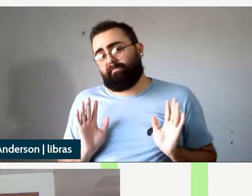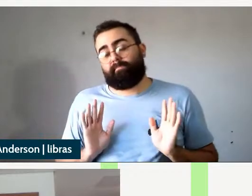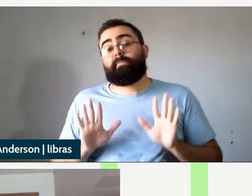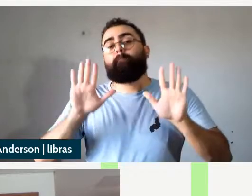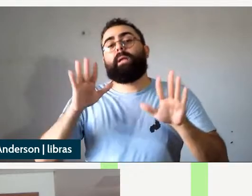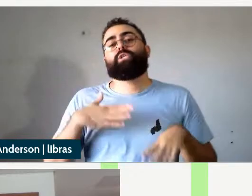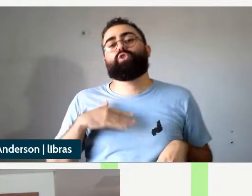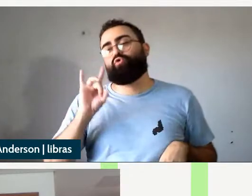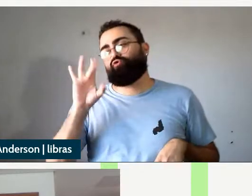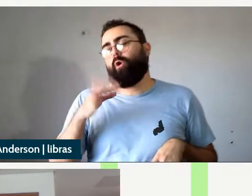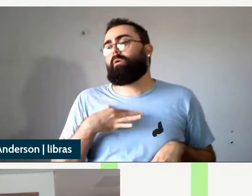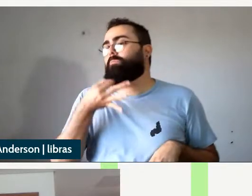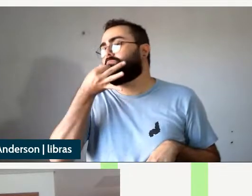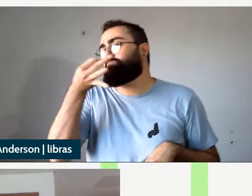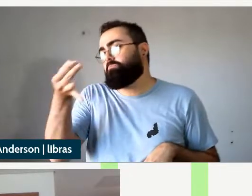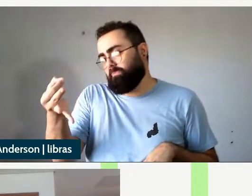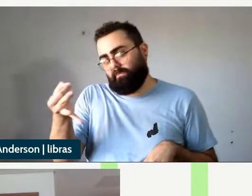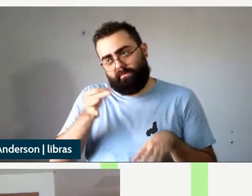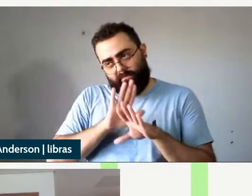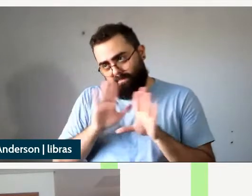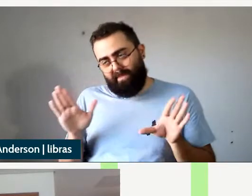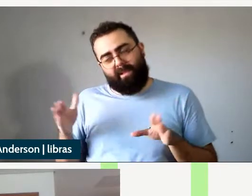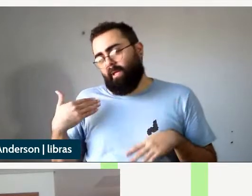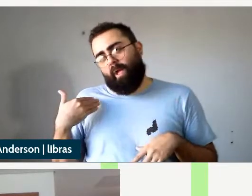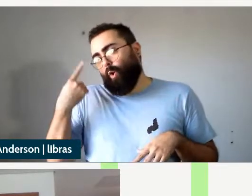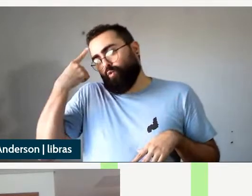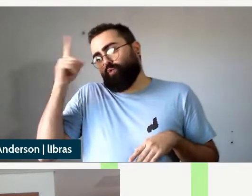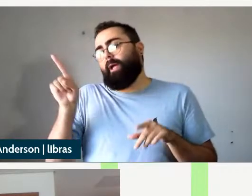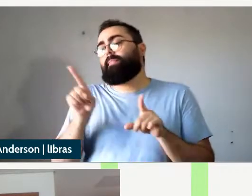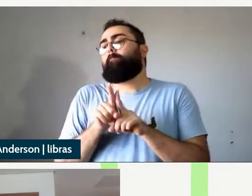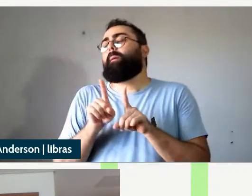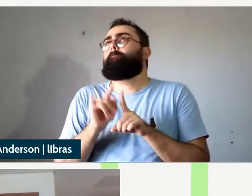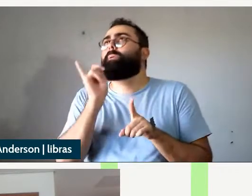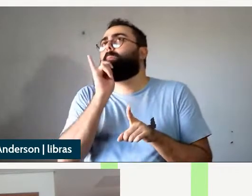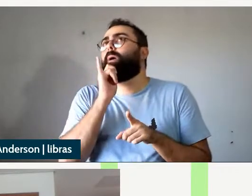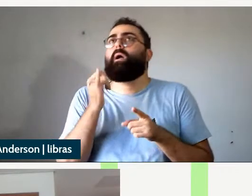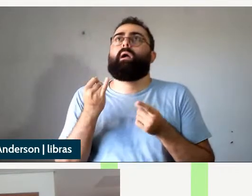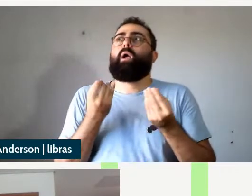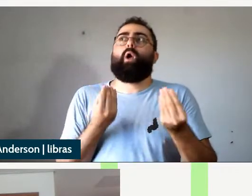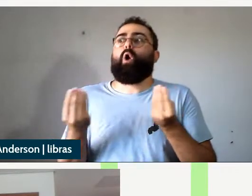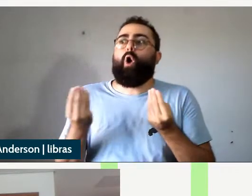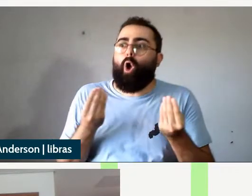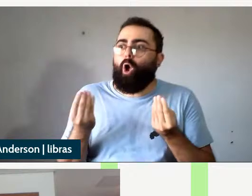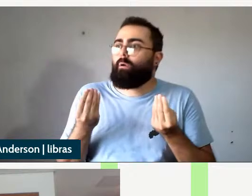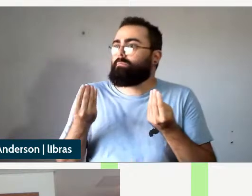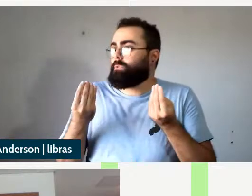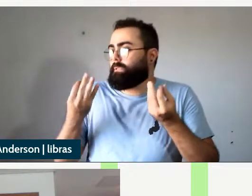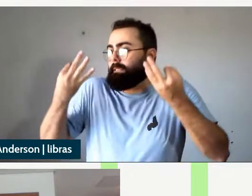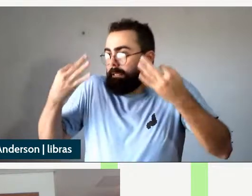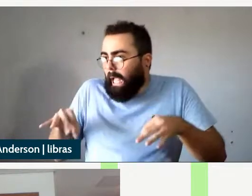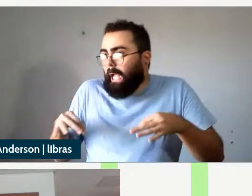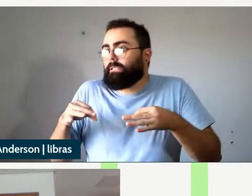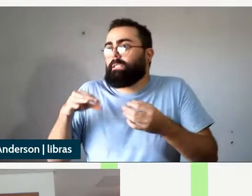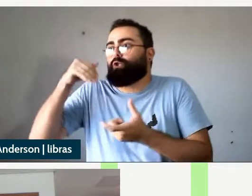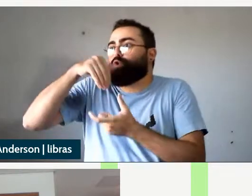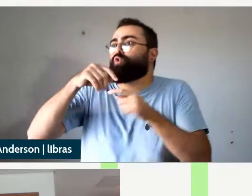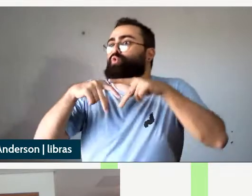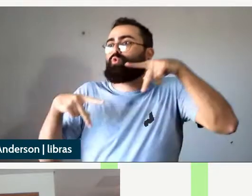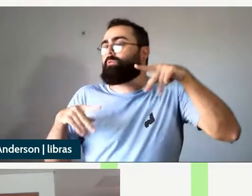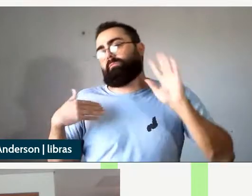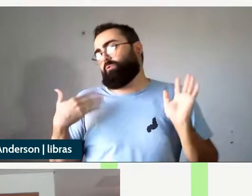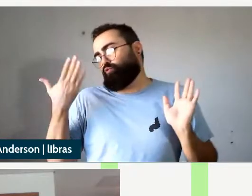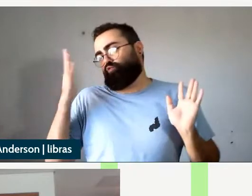é uma questão mesmo até porque eu não saberia também como estabelecer essa estrutura até mesmo porque tu não estás